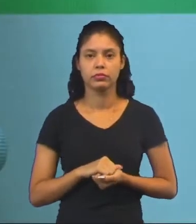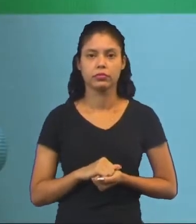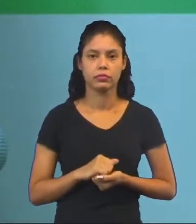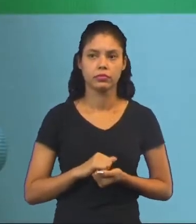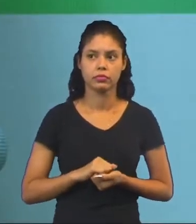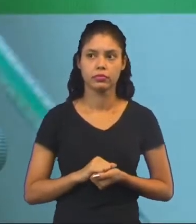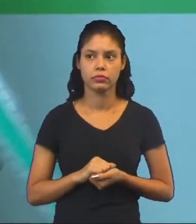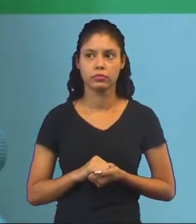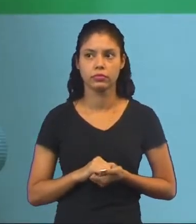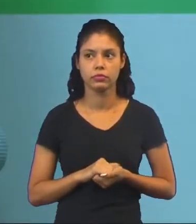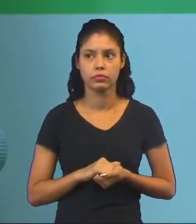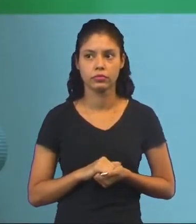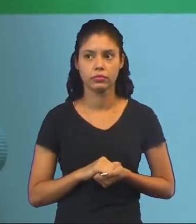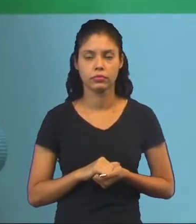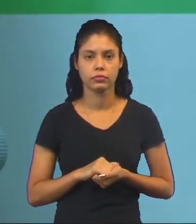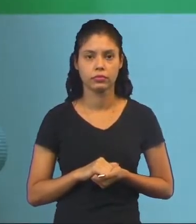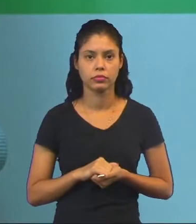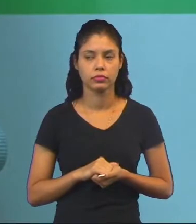Vamos